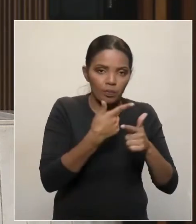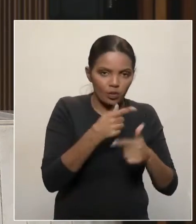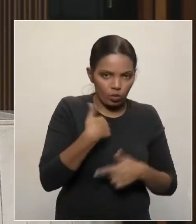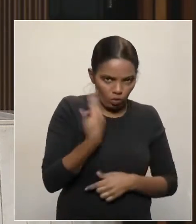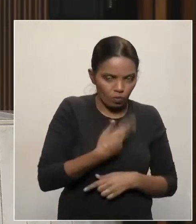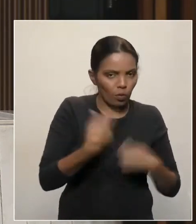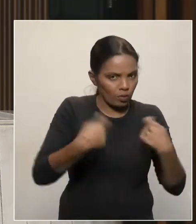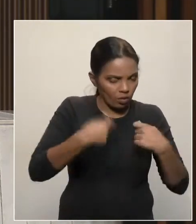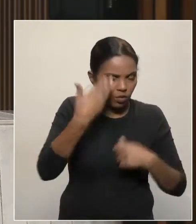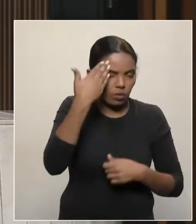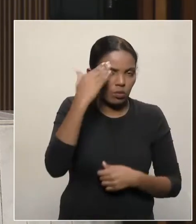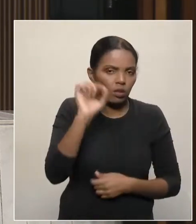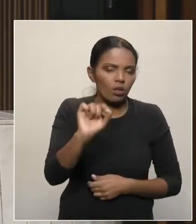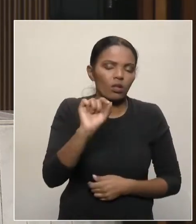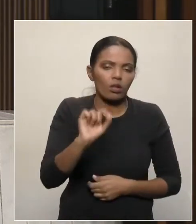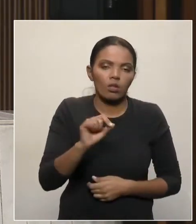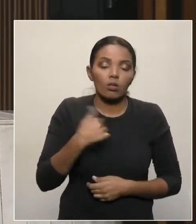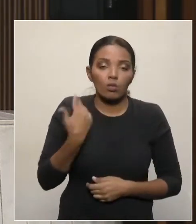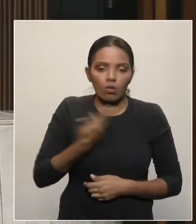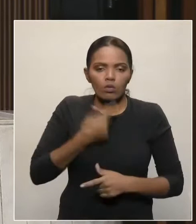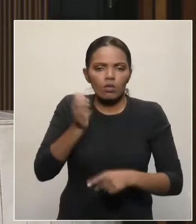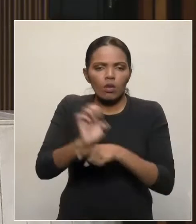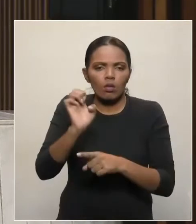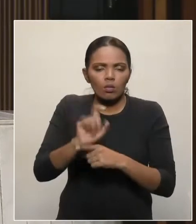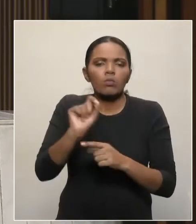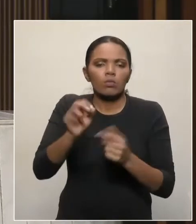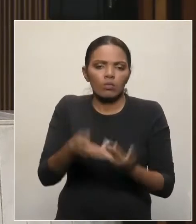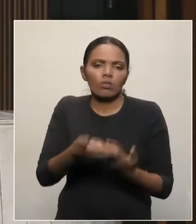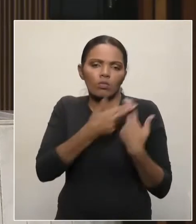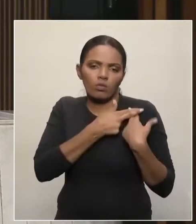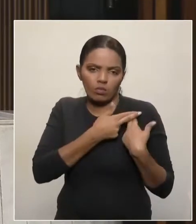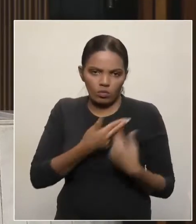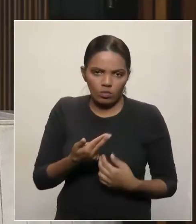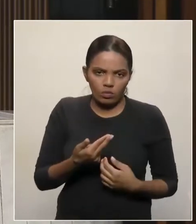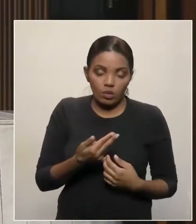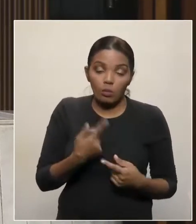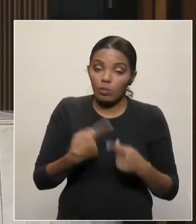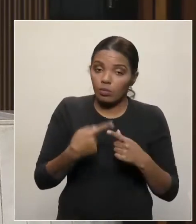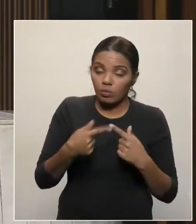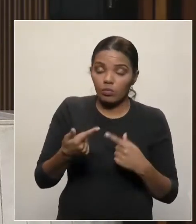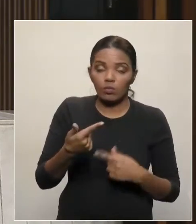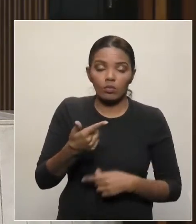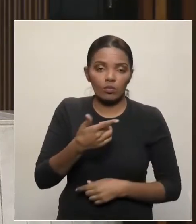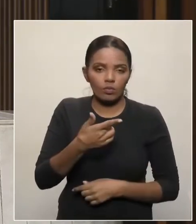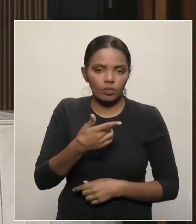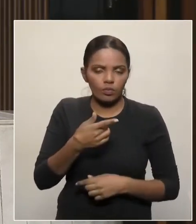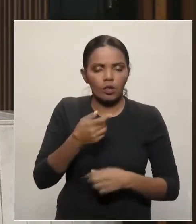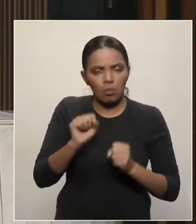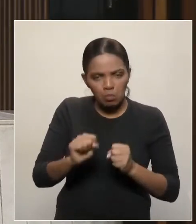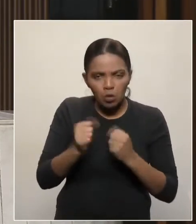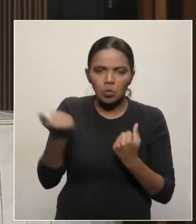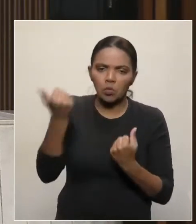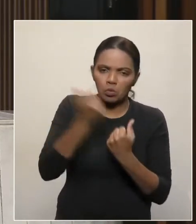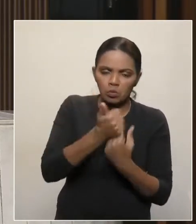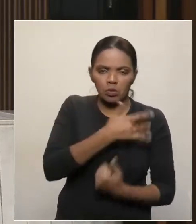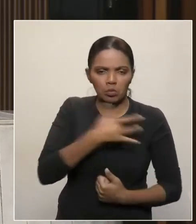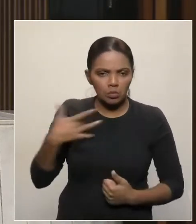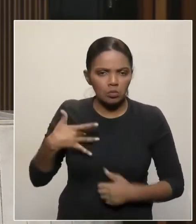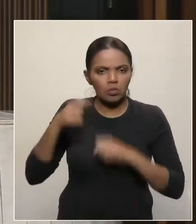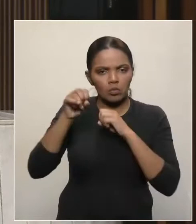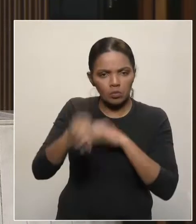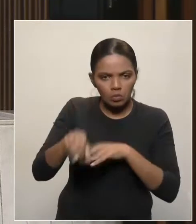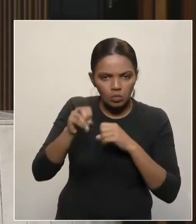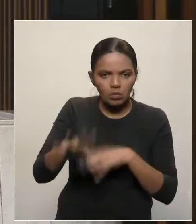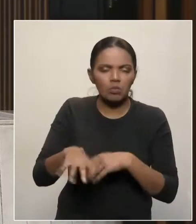entender o que é o papel do Estado. O quão insubstituível é o Estado para a saúde, a educação e para as outras coisas. Quanto à